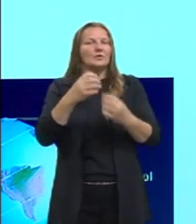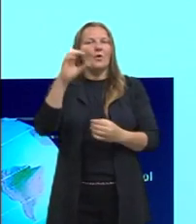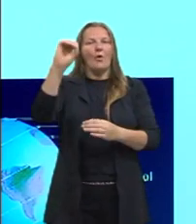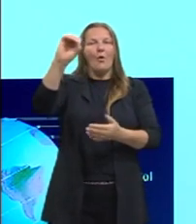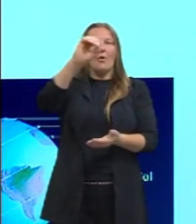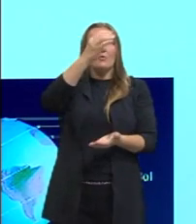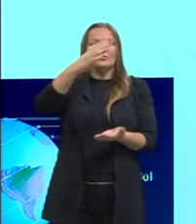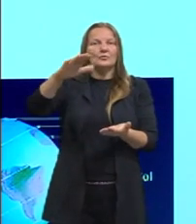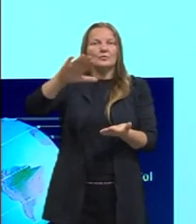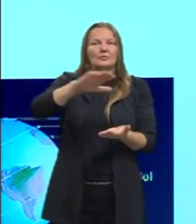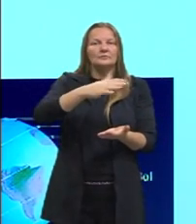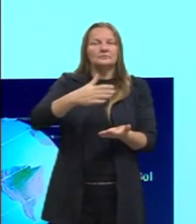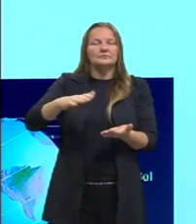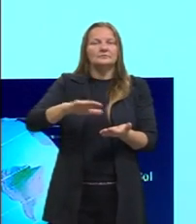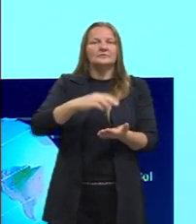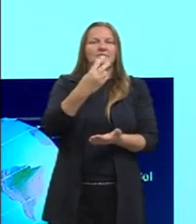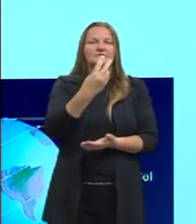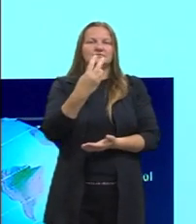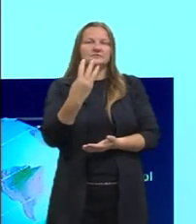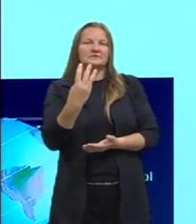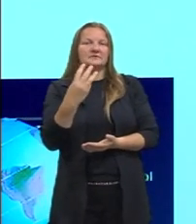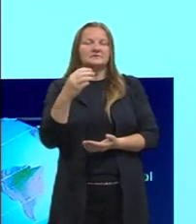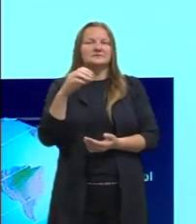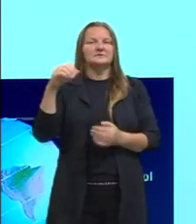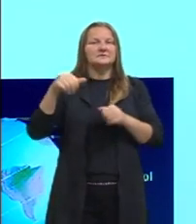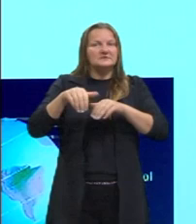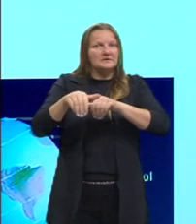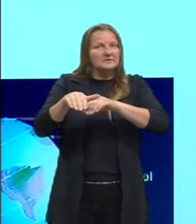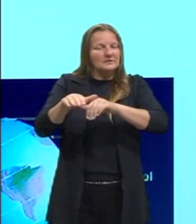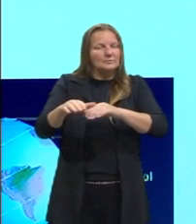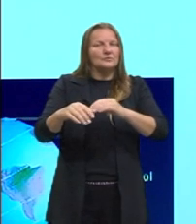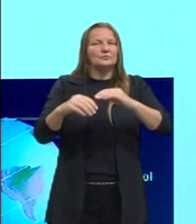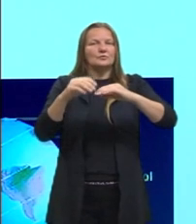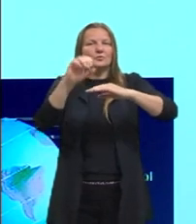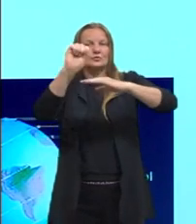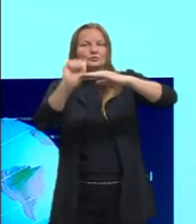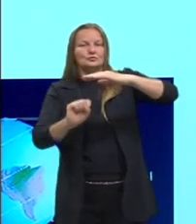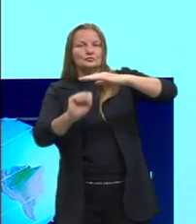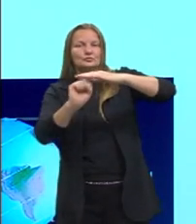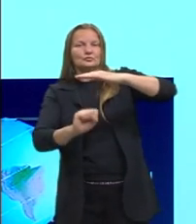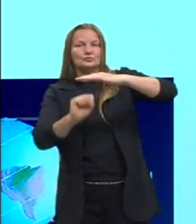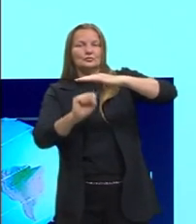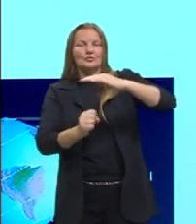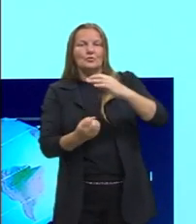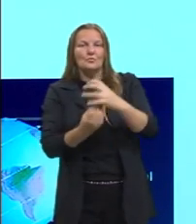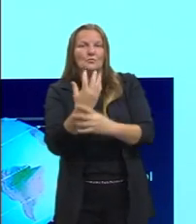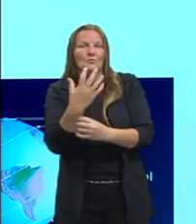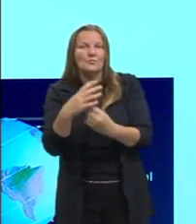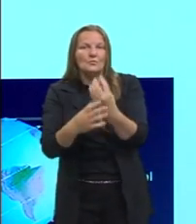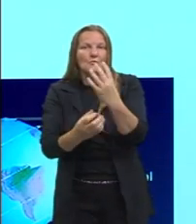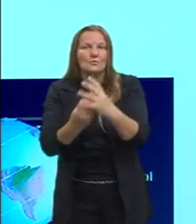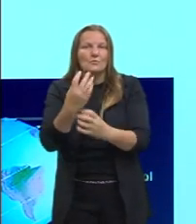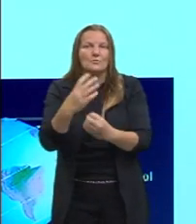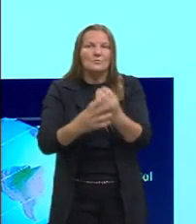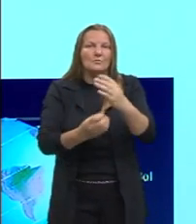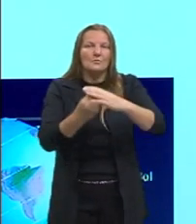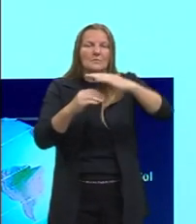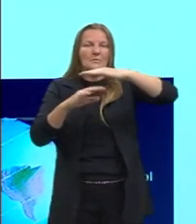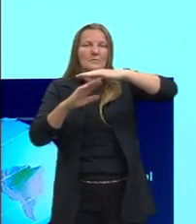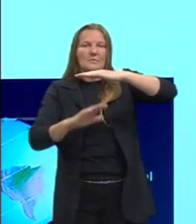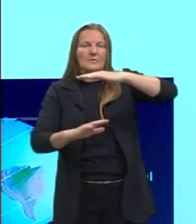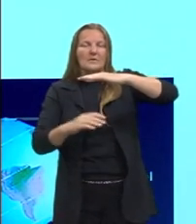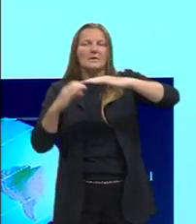setembro, aí a primavera no hemisfério sul, né? Entramos aí nessa parte, vamos começar a aquecer.